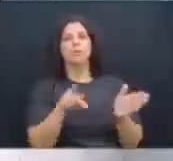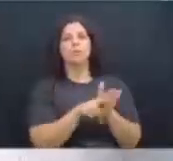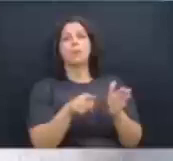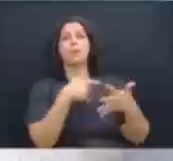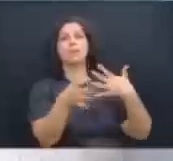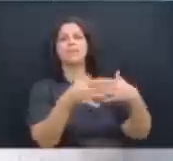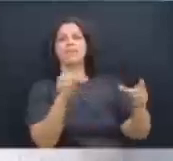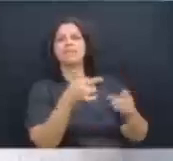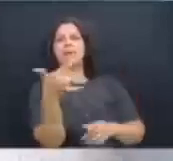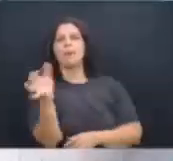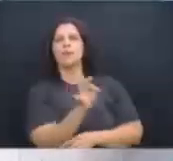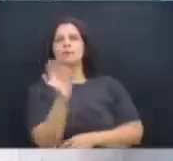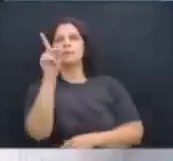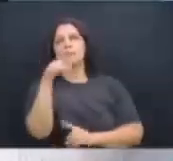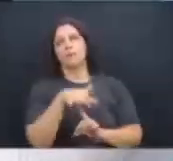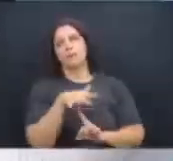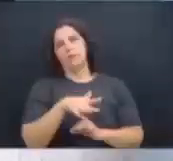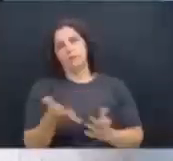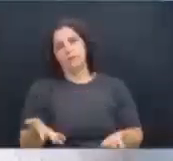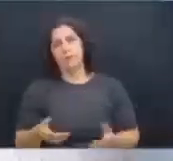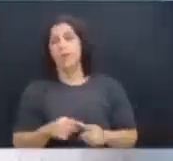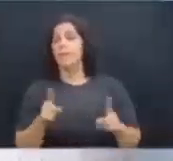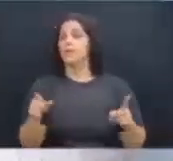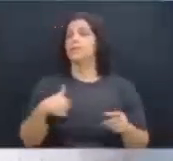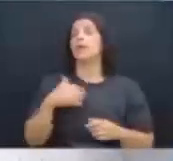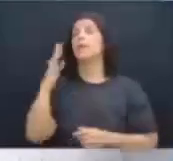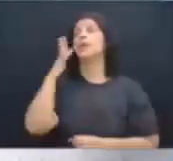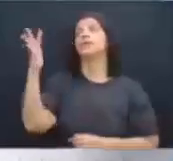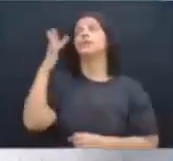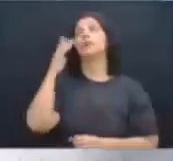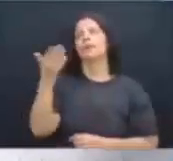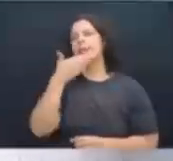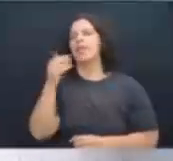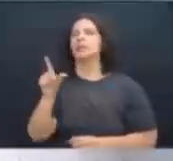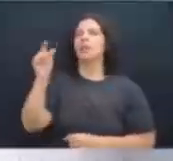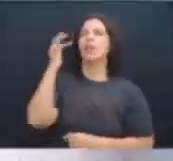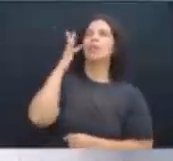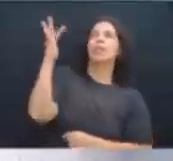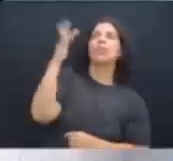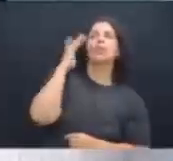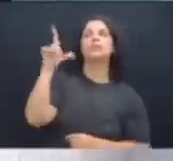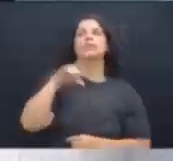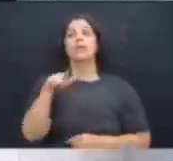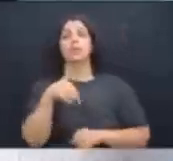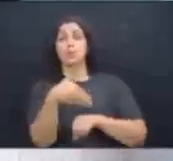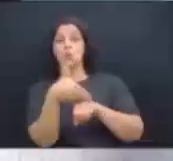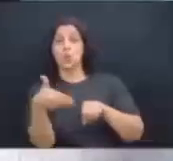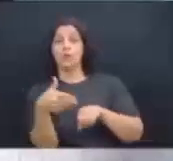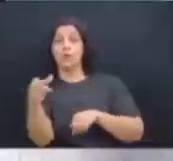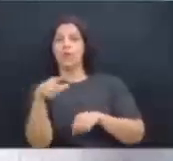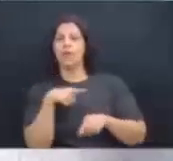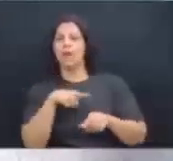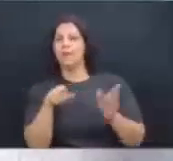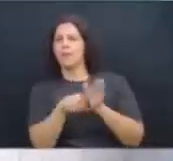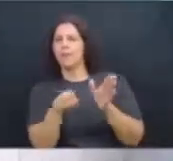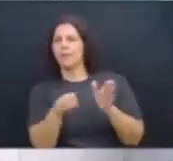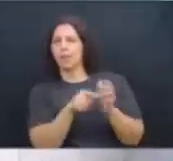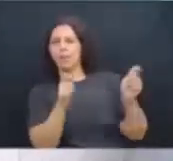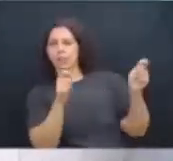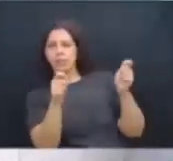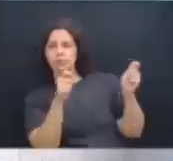transparência é o Estado do Paraná. Ah, não, mas a fantasia é mais interessante. Vamos imaginar que o nosso governador é um gangster